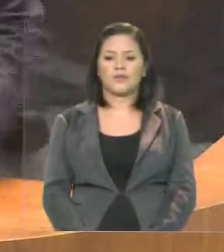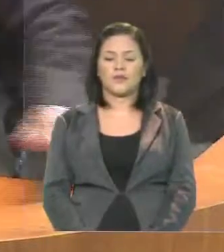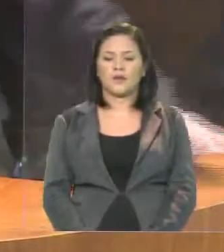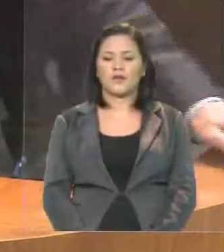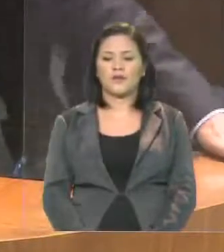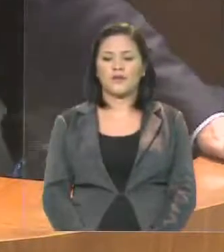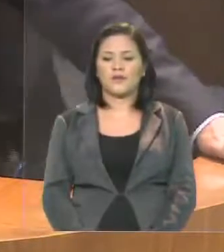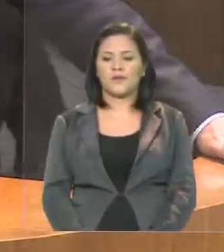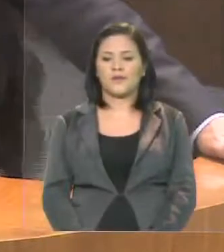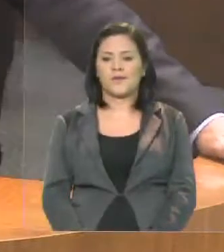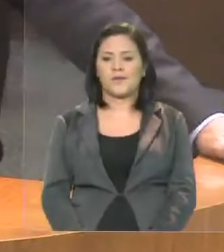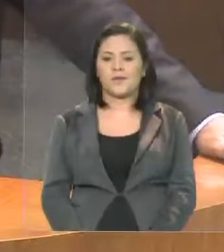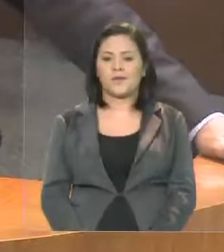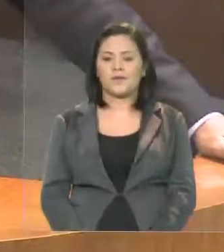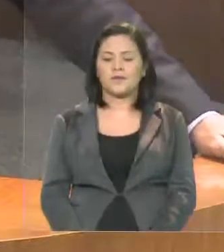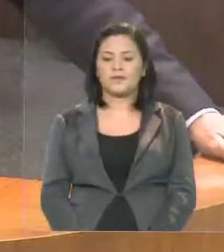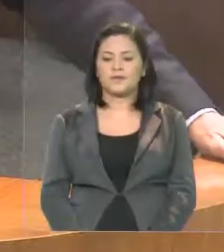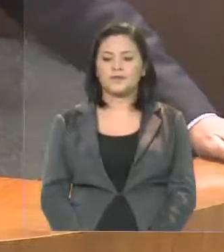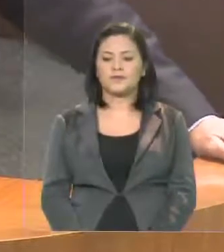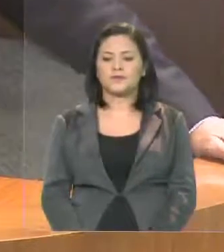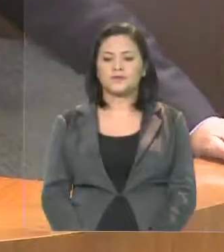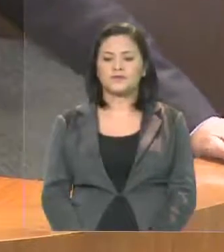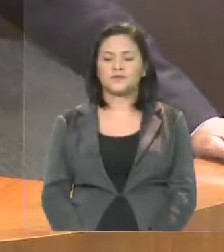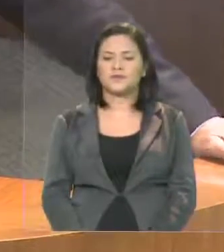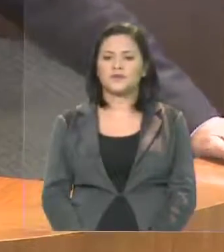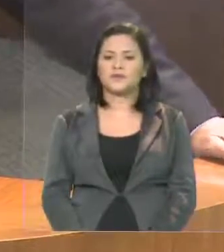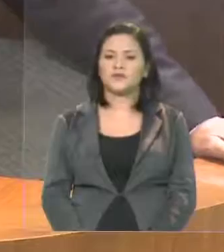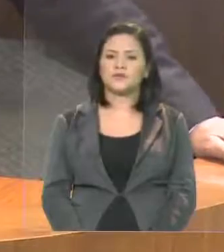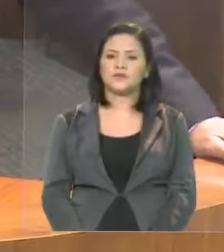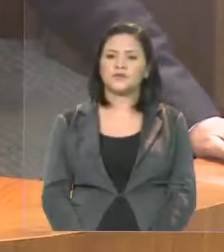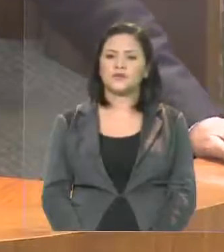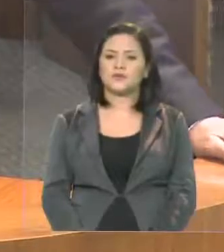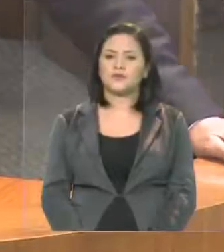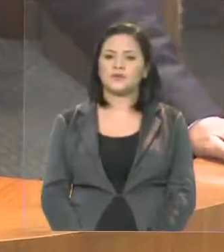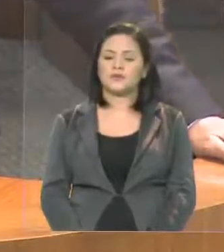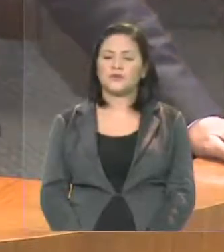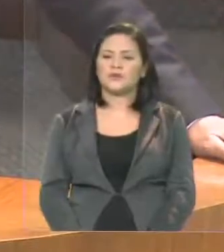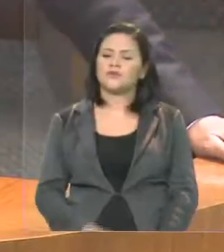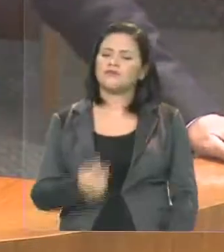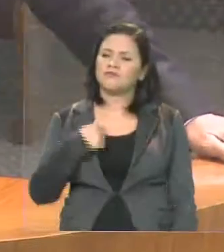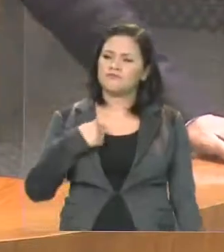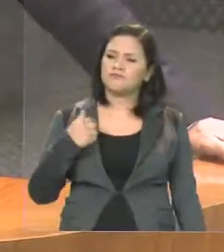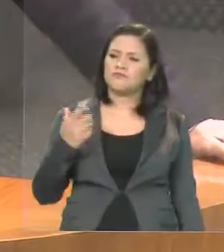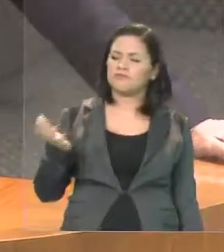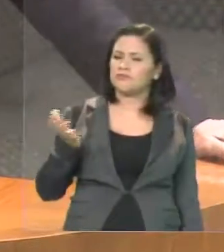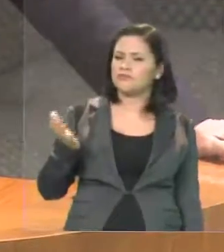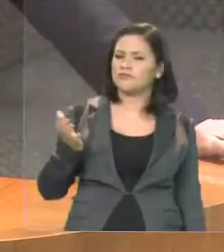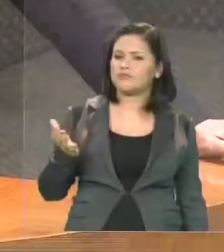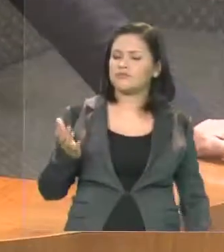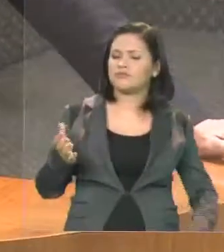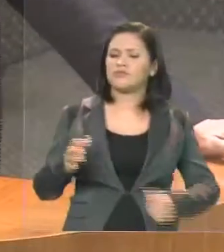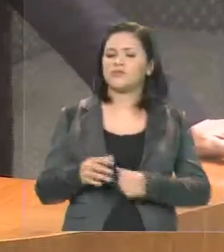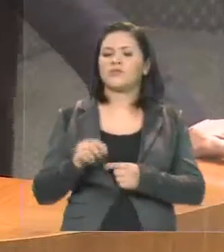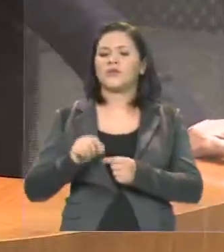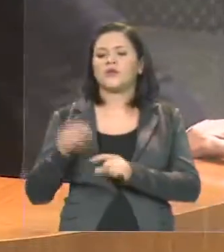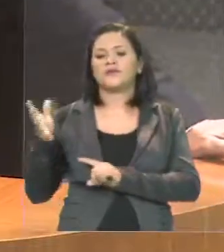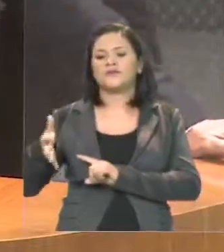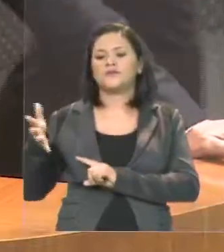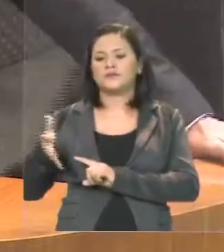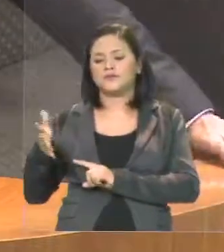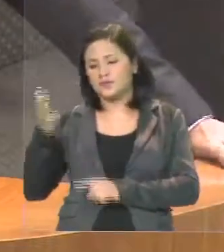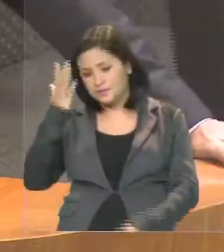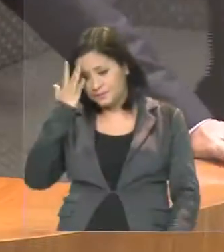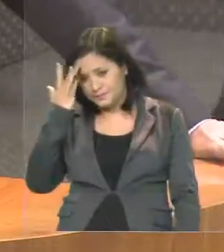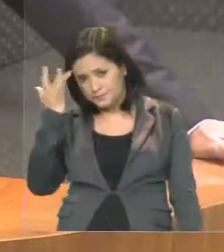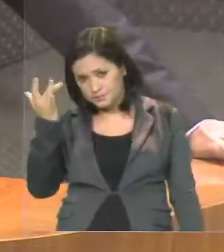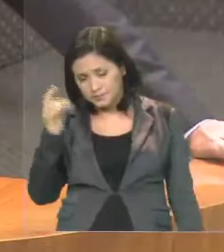tinha até declinado para fazer esse pronunciamento amanhã, tão logo depois que J. Pinto assumisse